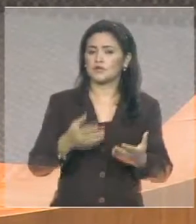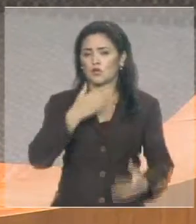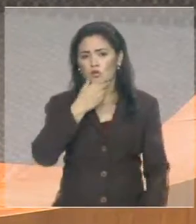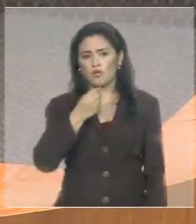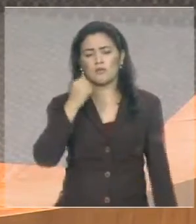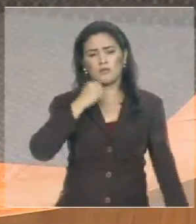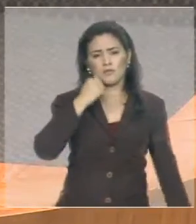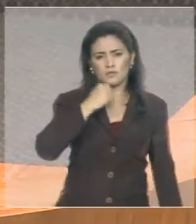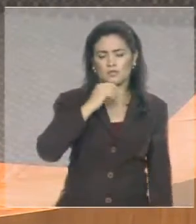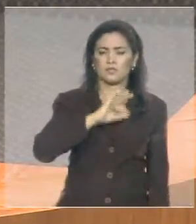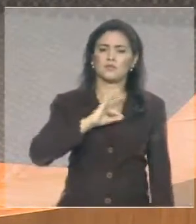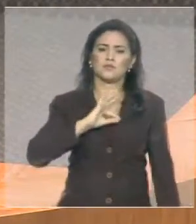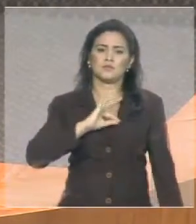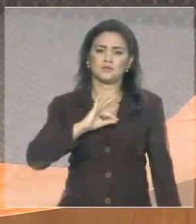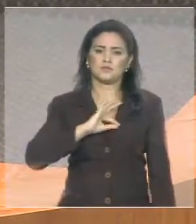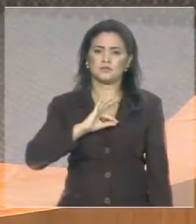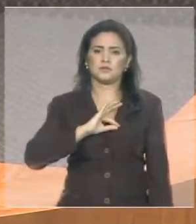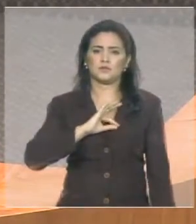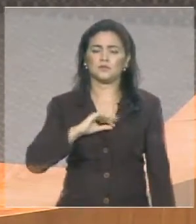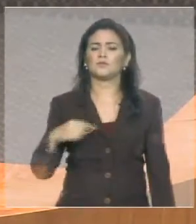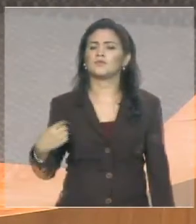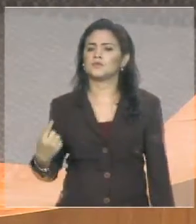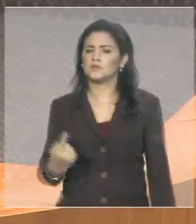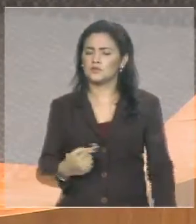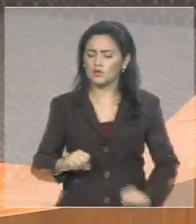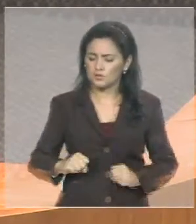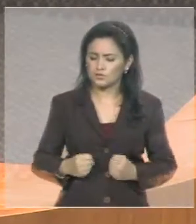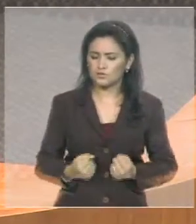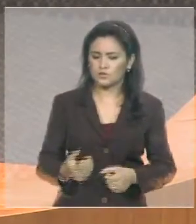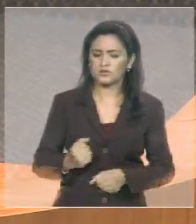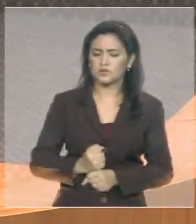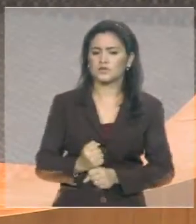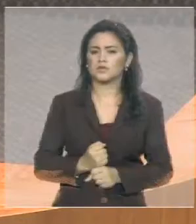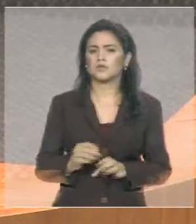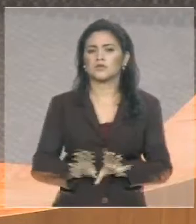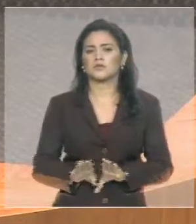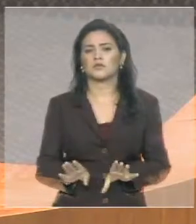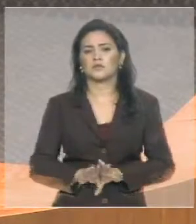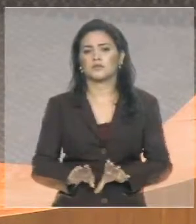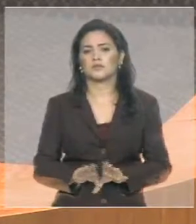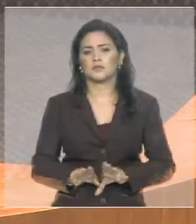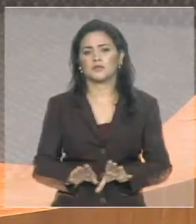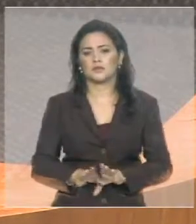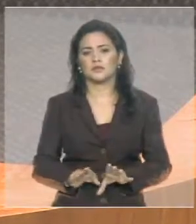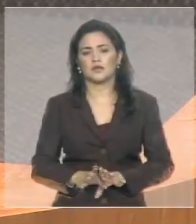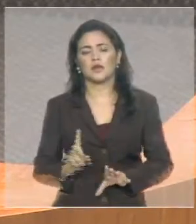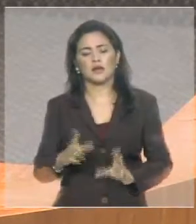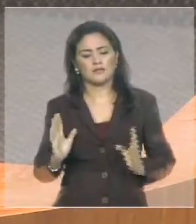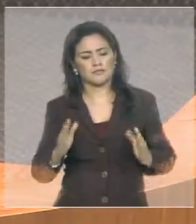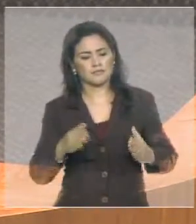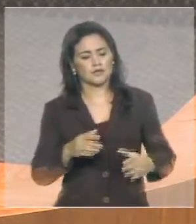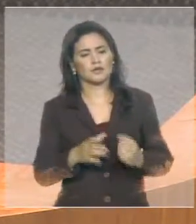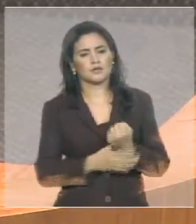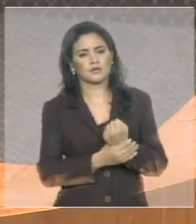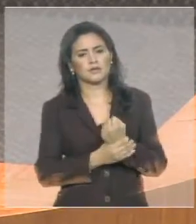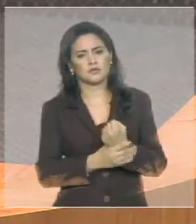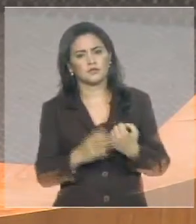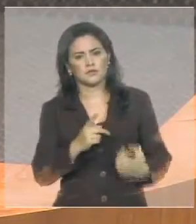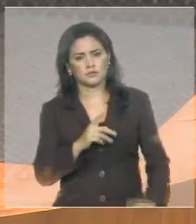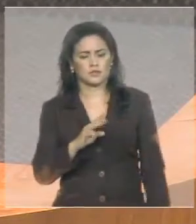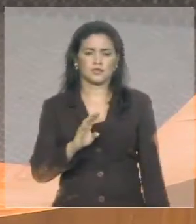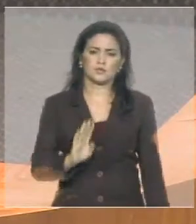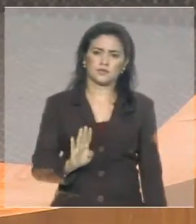exerce no dia a dia. Então todo o nosso esforço, durante este ano, também vai ser dedicado à segurança pública. Não poderia ser diferente.